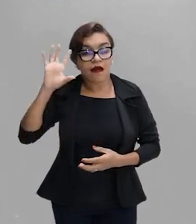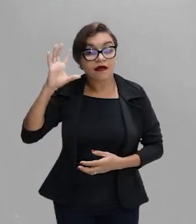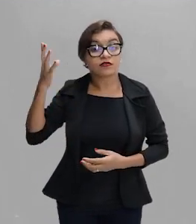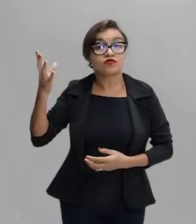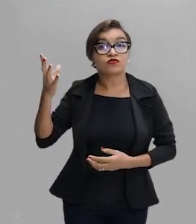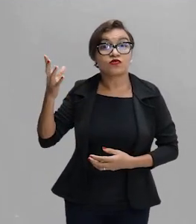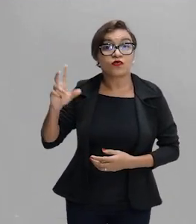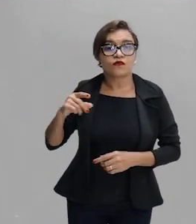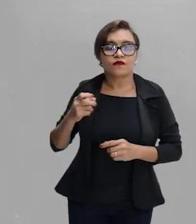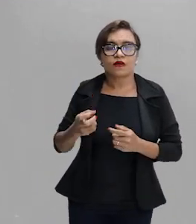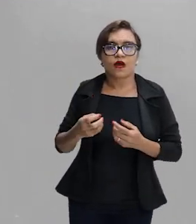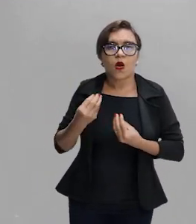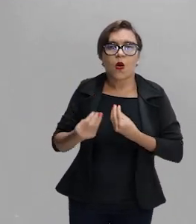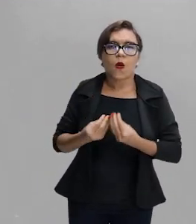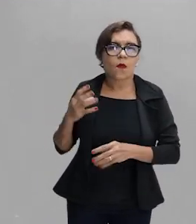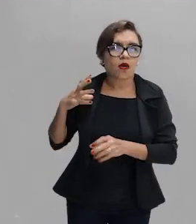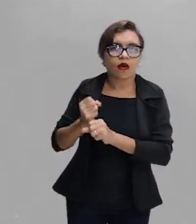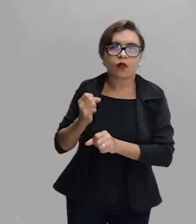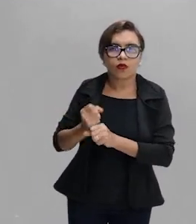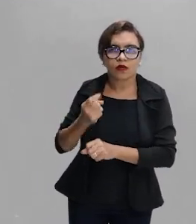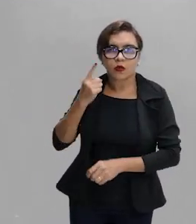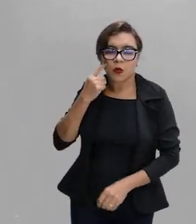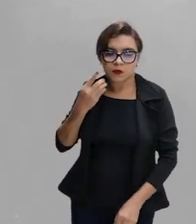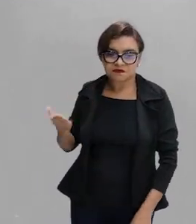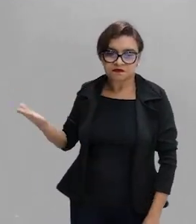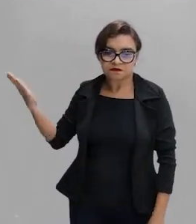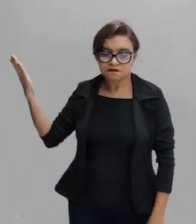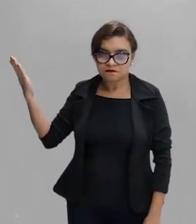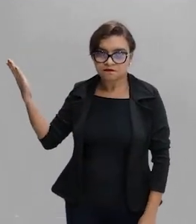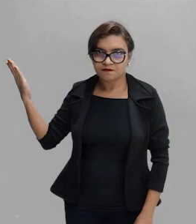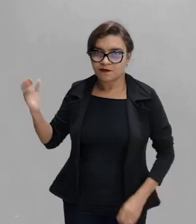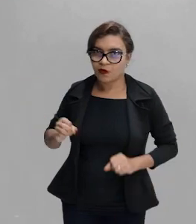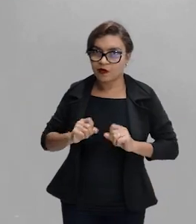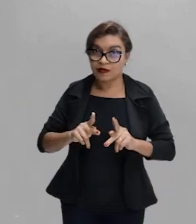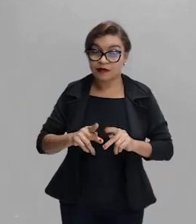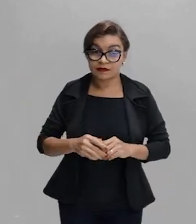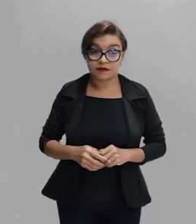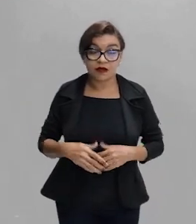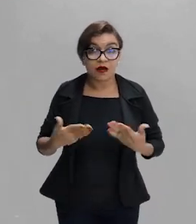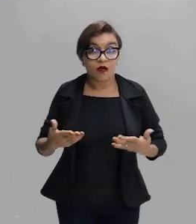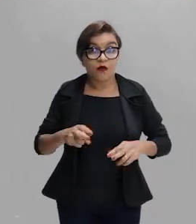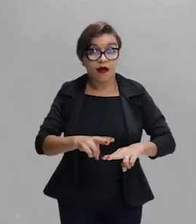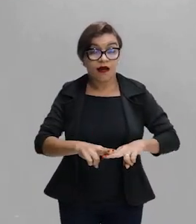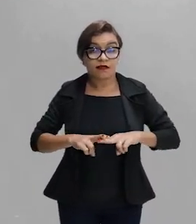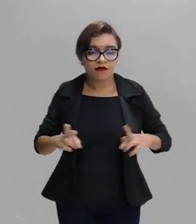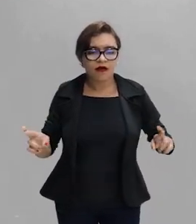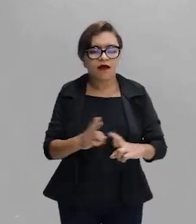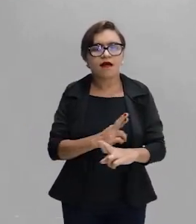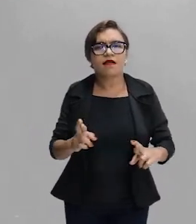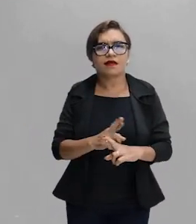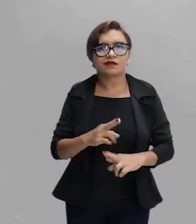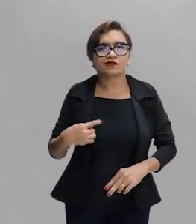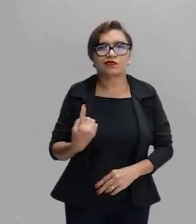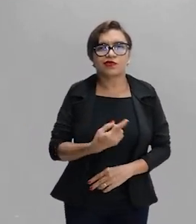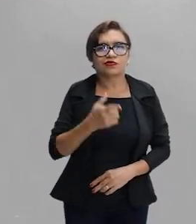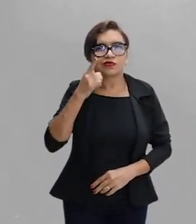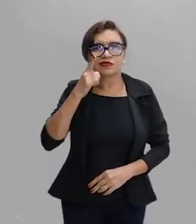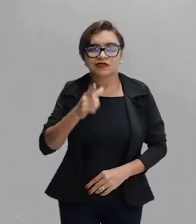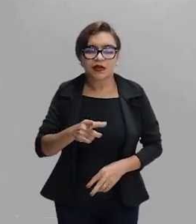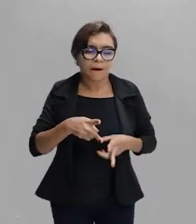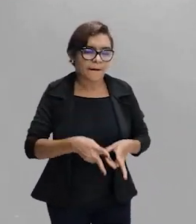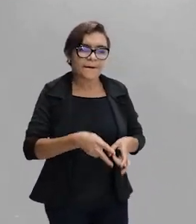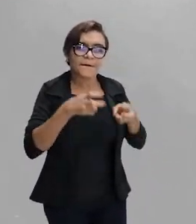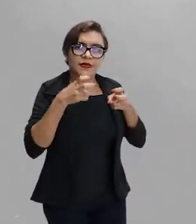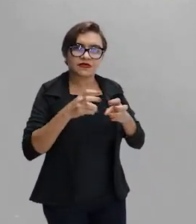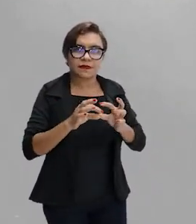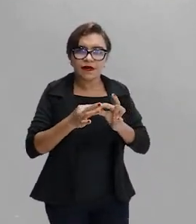distância real do objeto, certo? Até a superfície. Então, através dessa relaçãozinha, a gente consegue definir essa